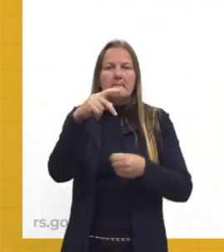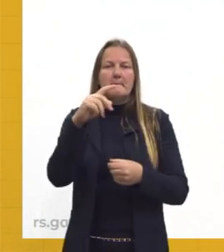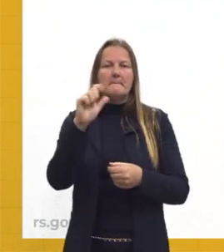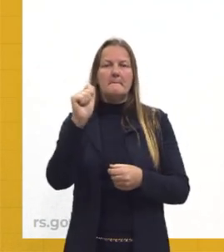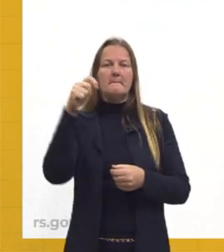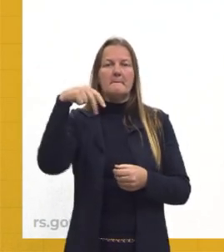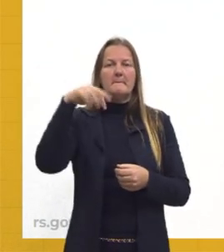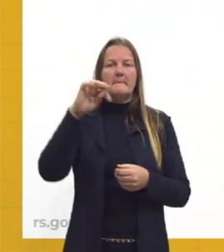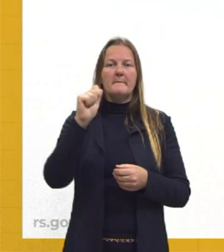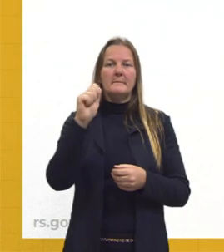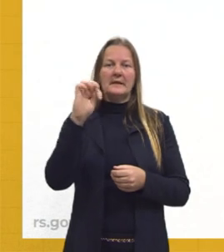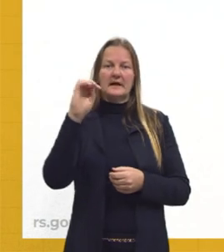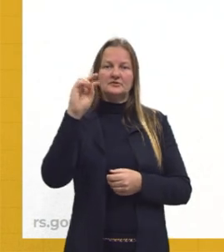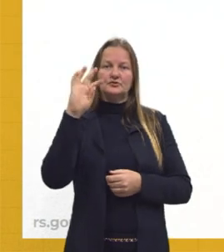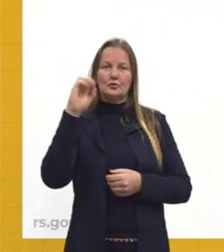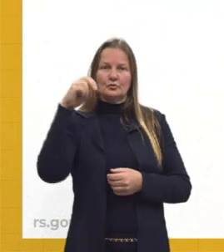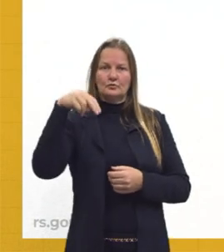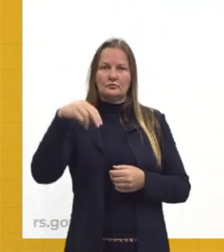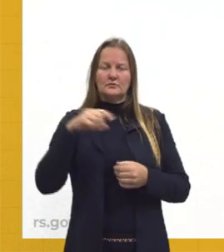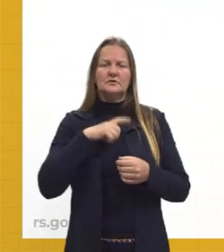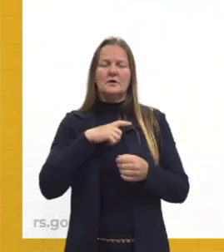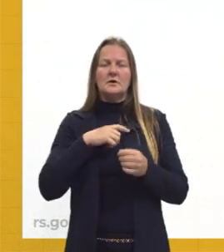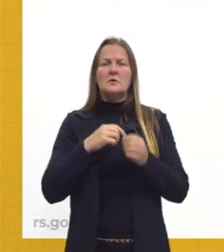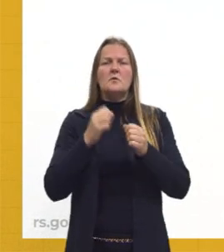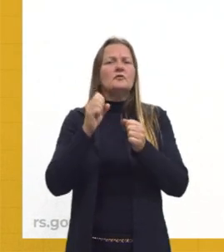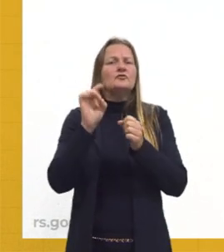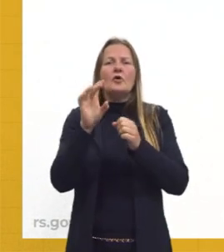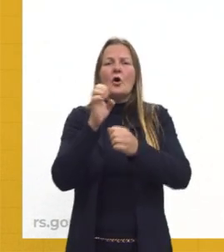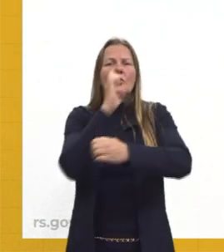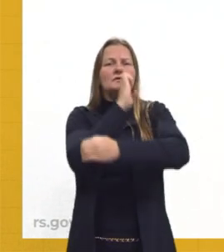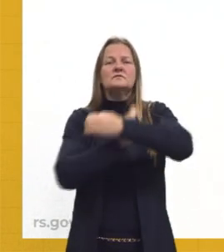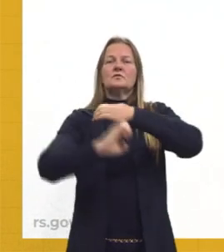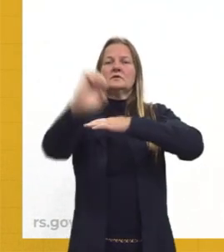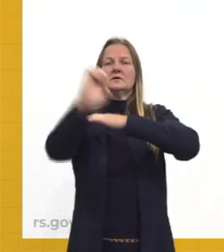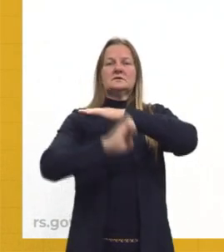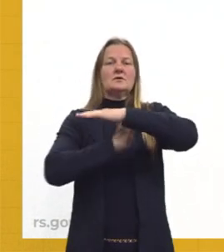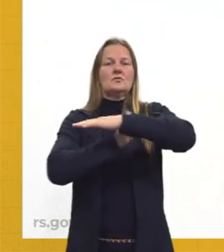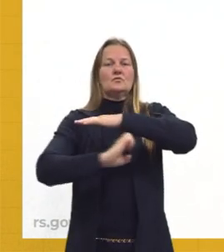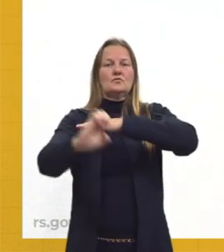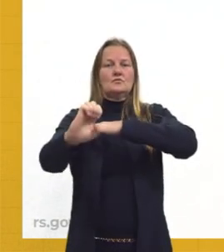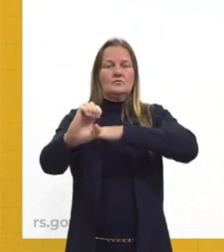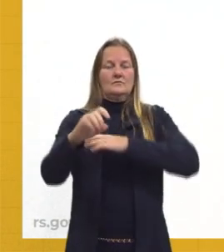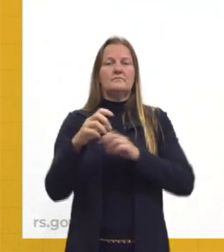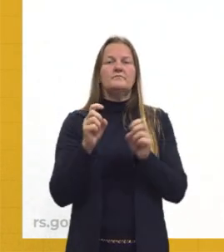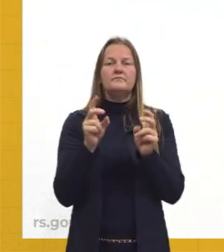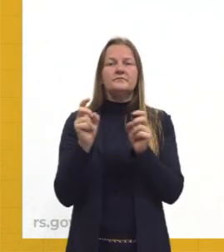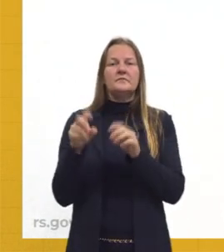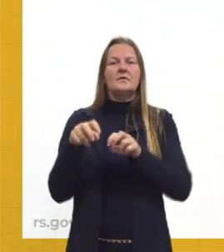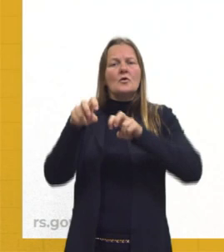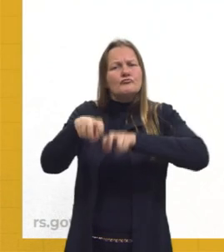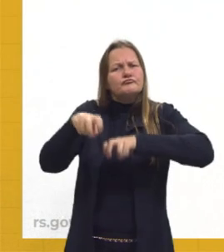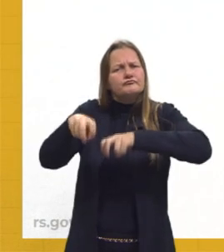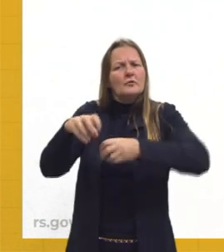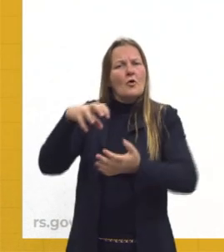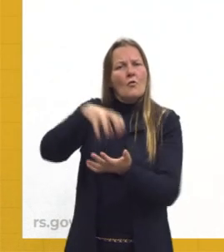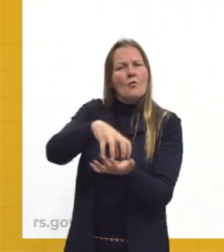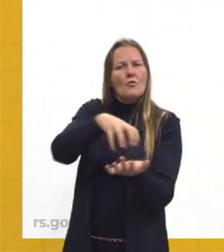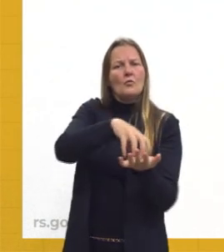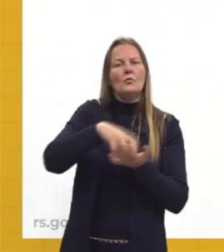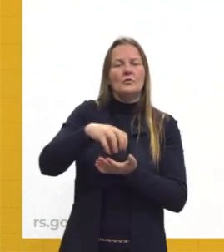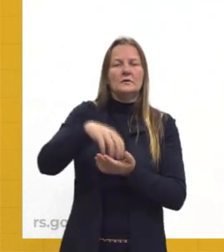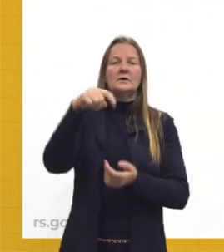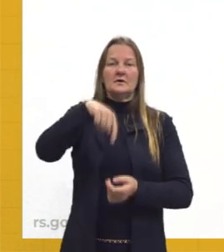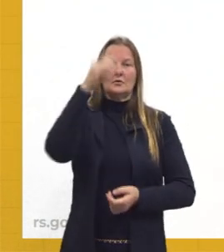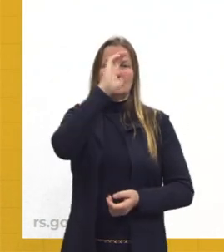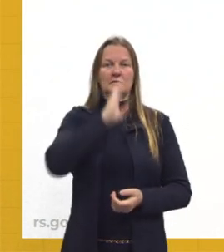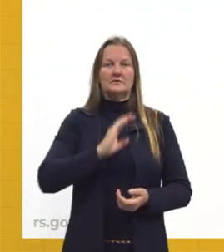todo ele voltado para o mercado externo, foi aplicado então às colônias. E o Brasil foi uma colônia,